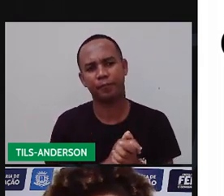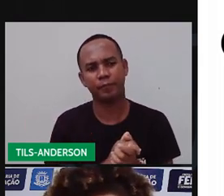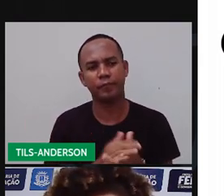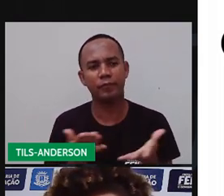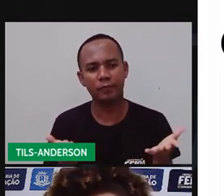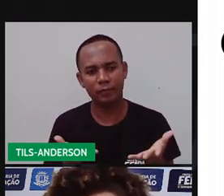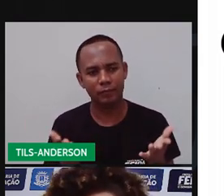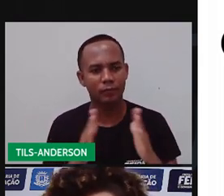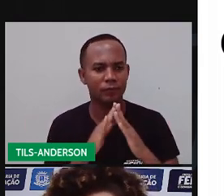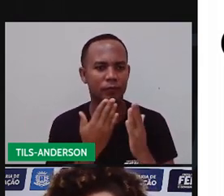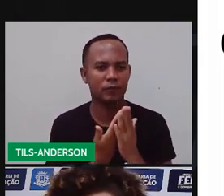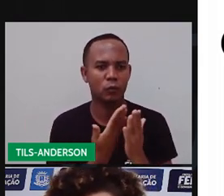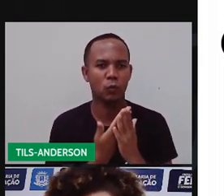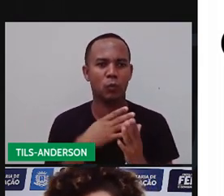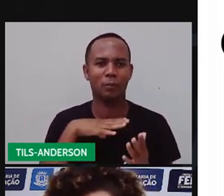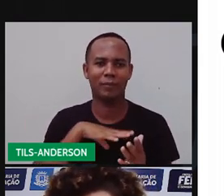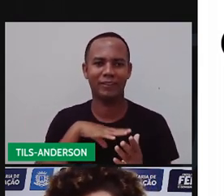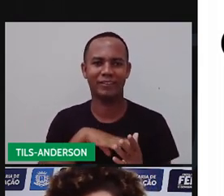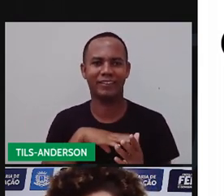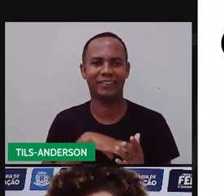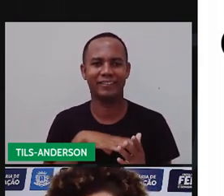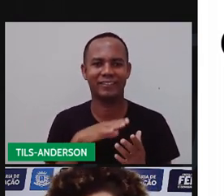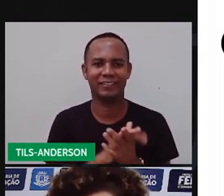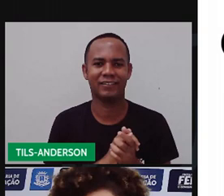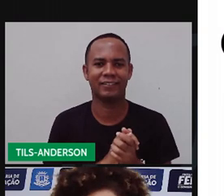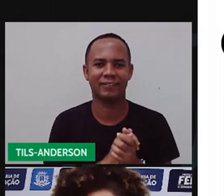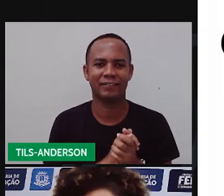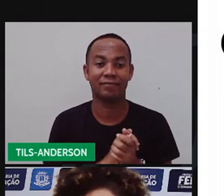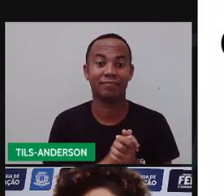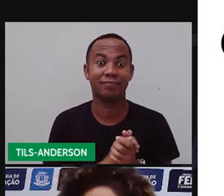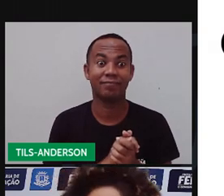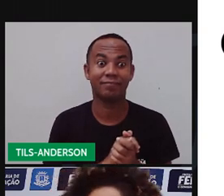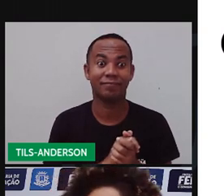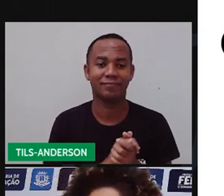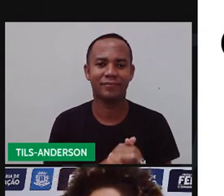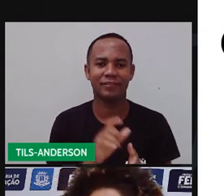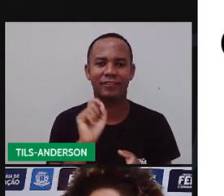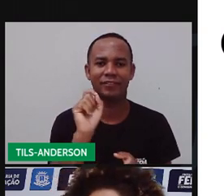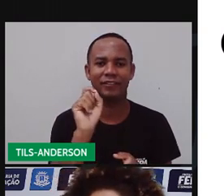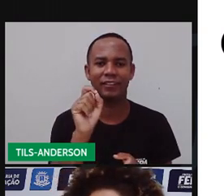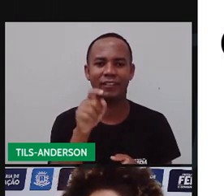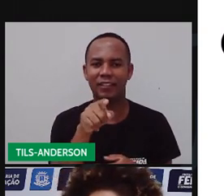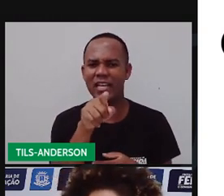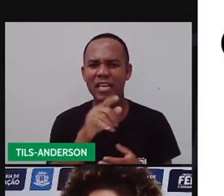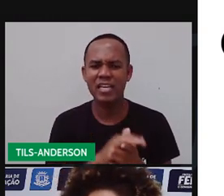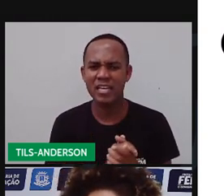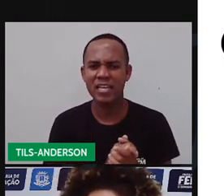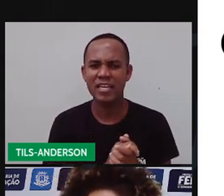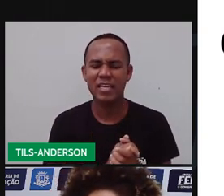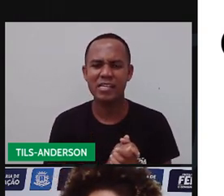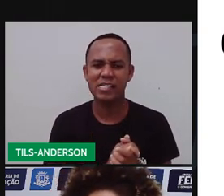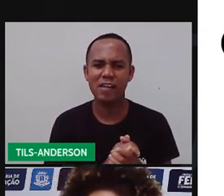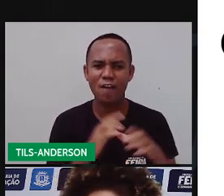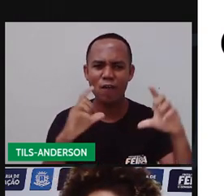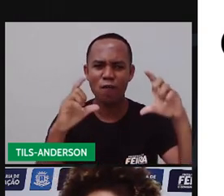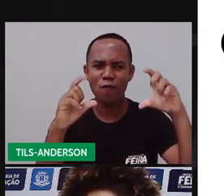linguagens. Poxa, Anderson, e esse bonequinho aí? Ele é até bonitinho, mas ele está sujinho, não tá?